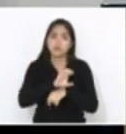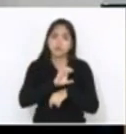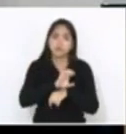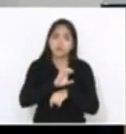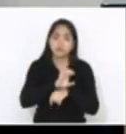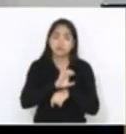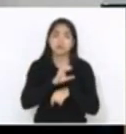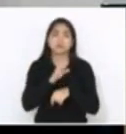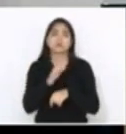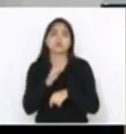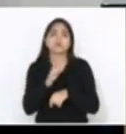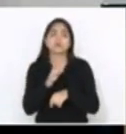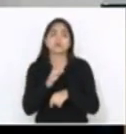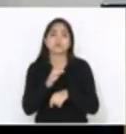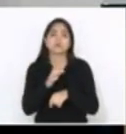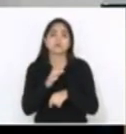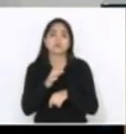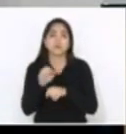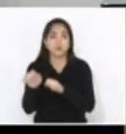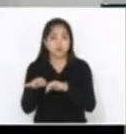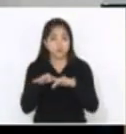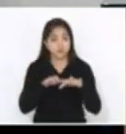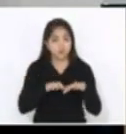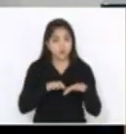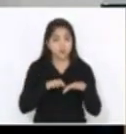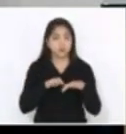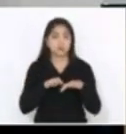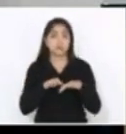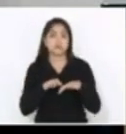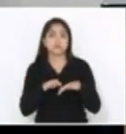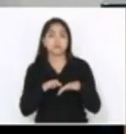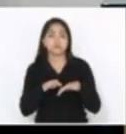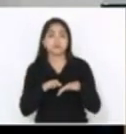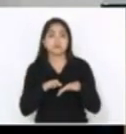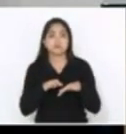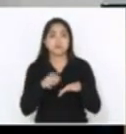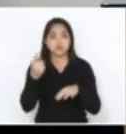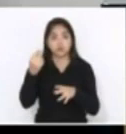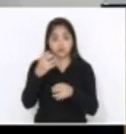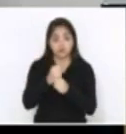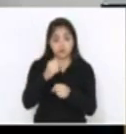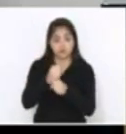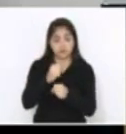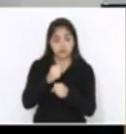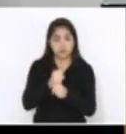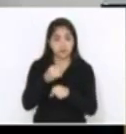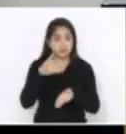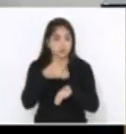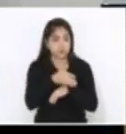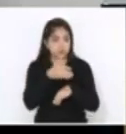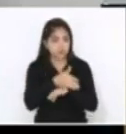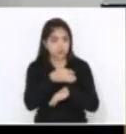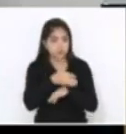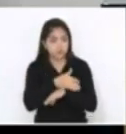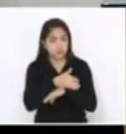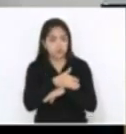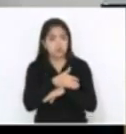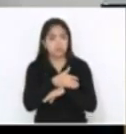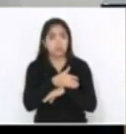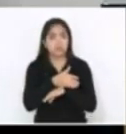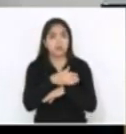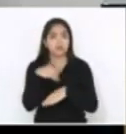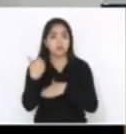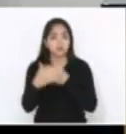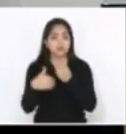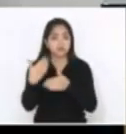audiências do orçamento participativo, achei um negócio fantástico. Aí depois começou a